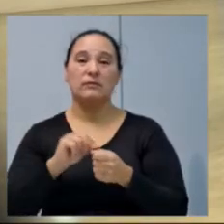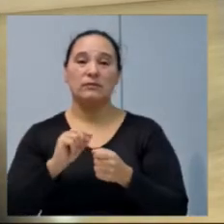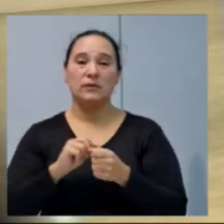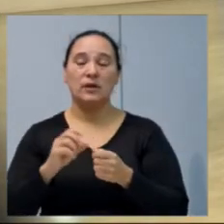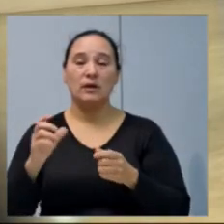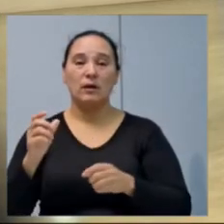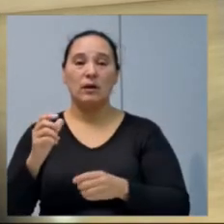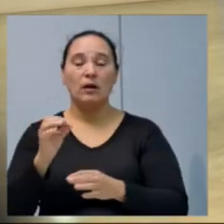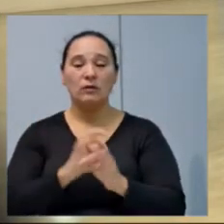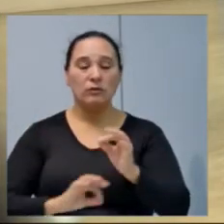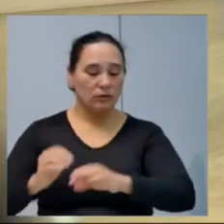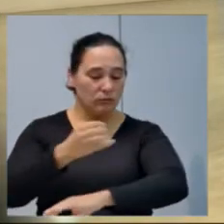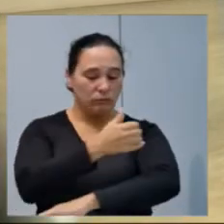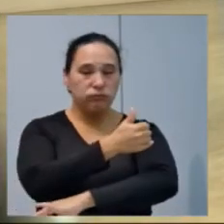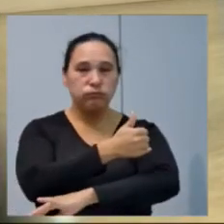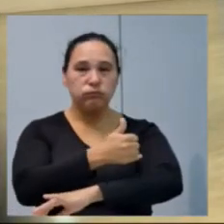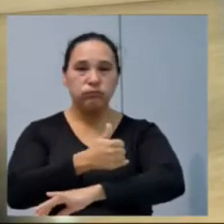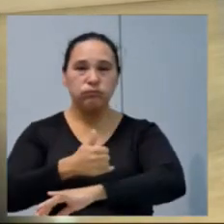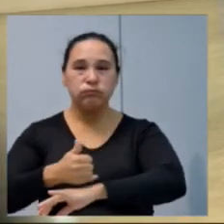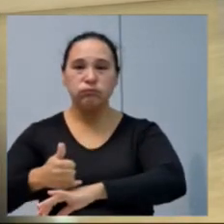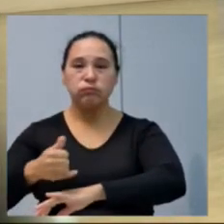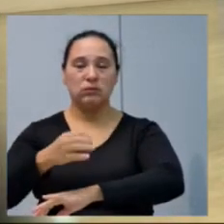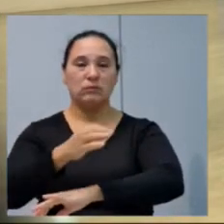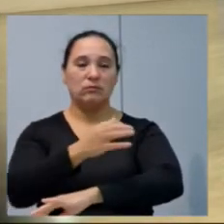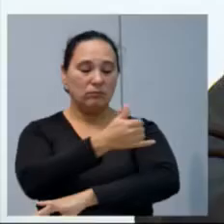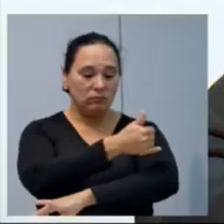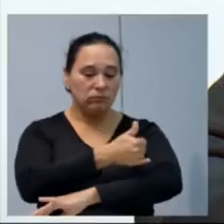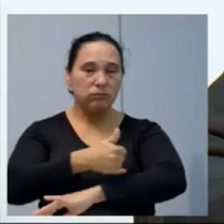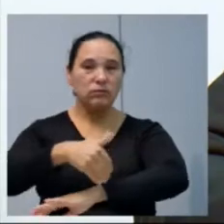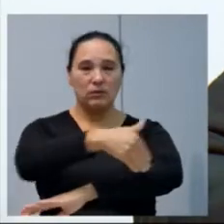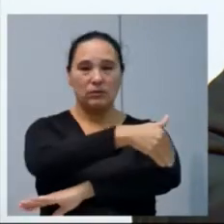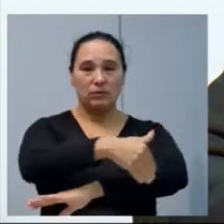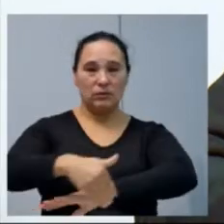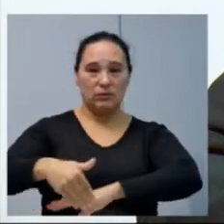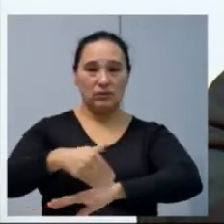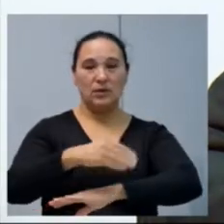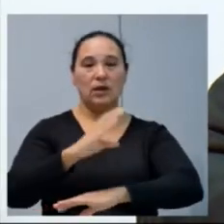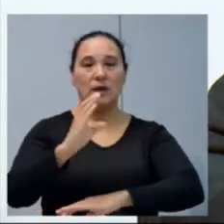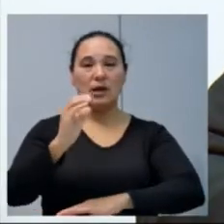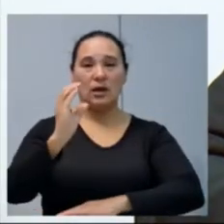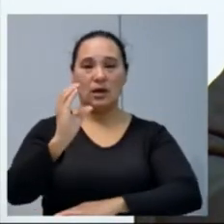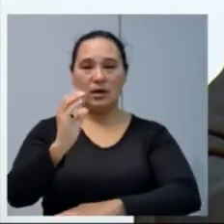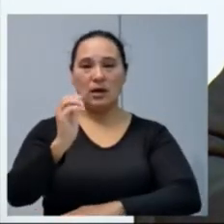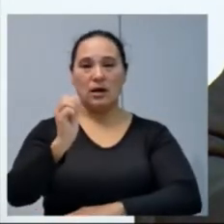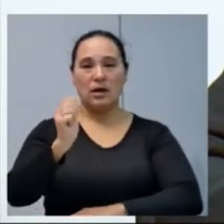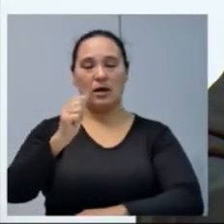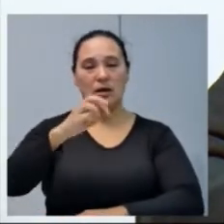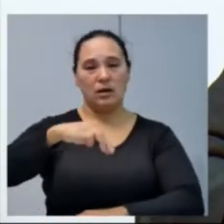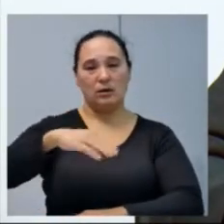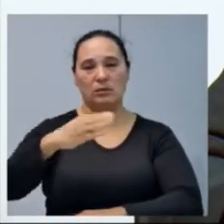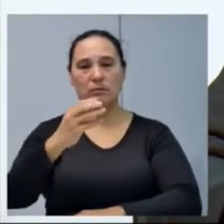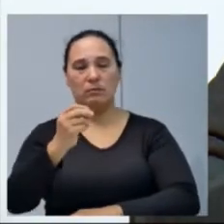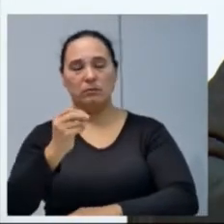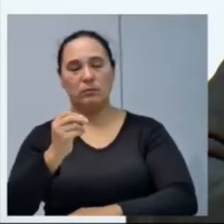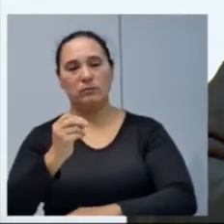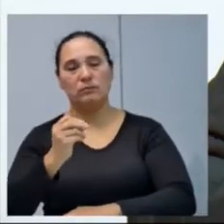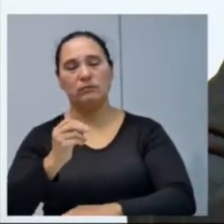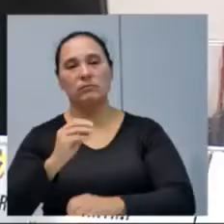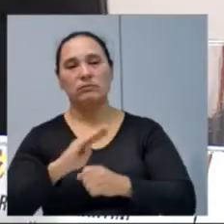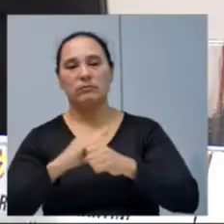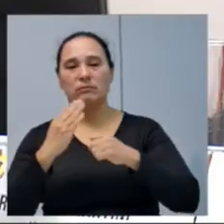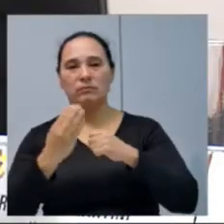recuperação com cascalhamento e futura pavimentação asfáltica da rua Campos de Palmas, no bairro Vila Sésamo.